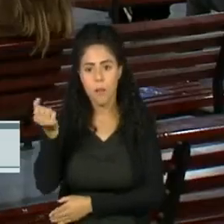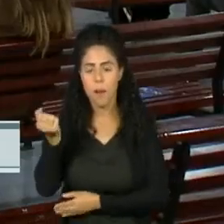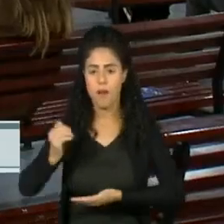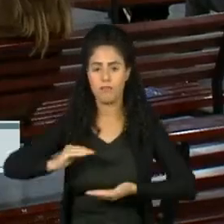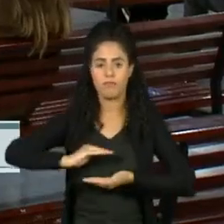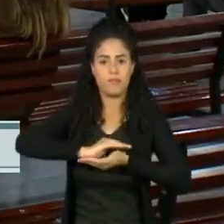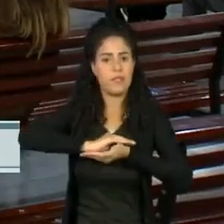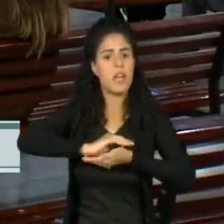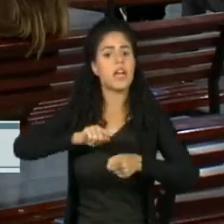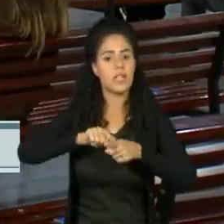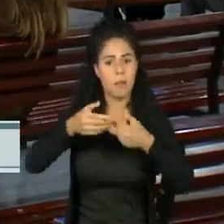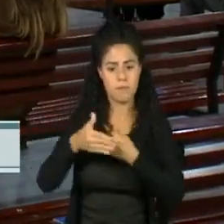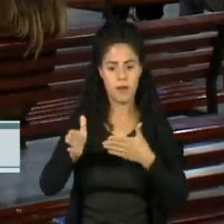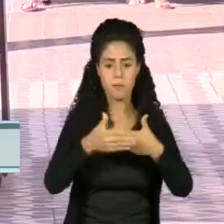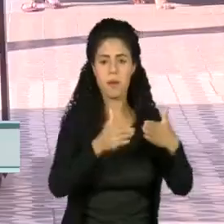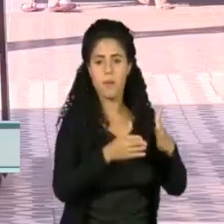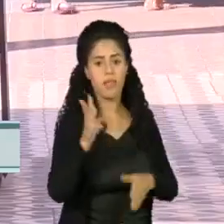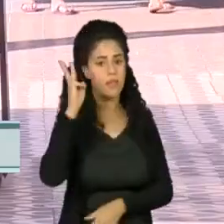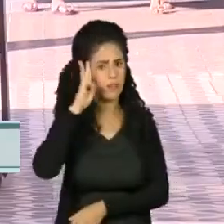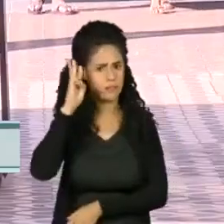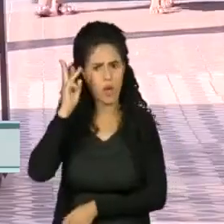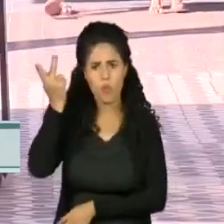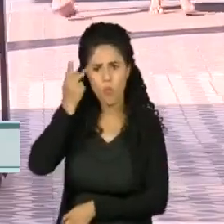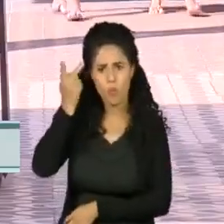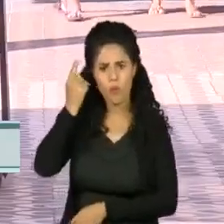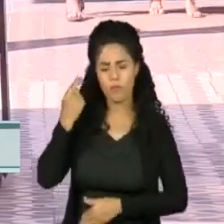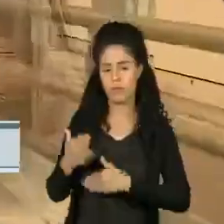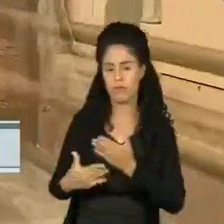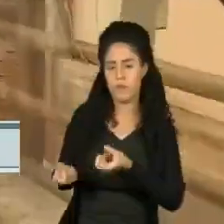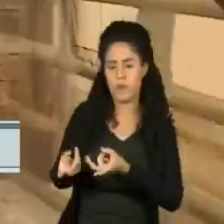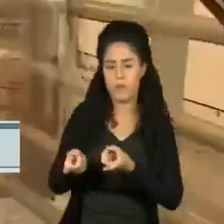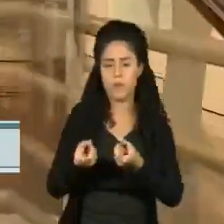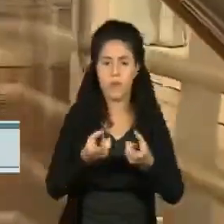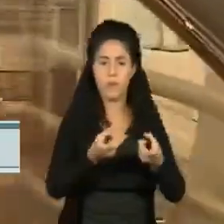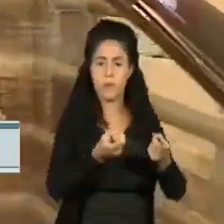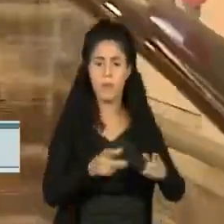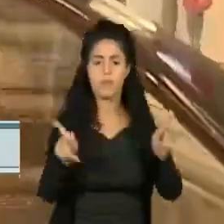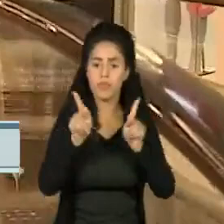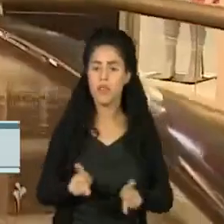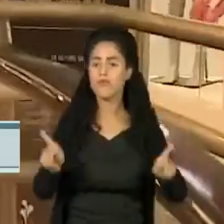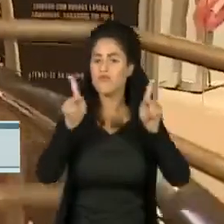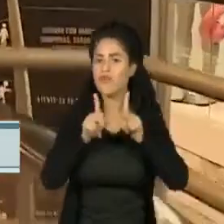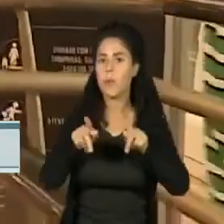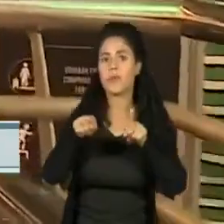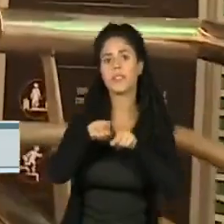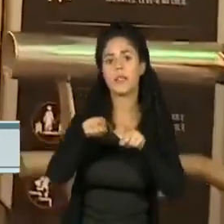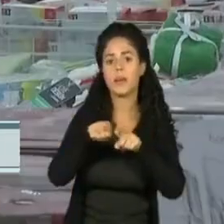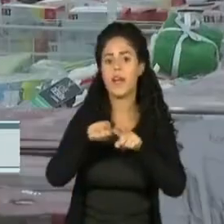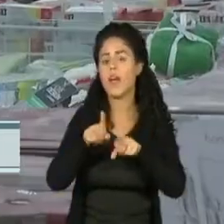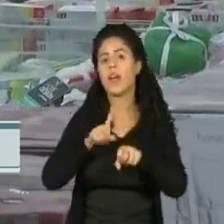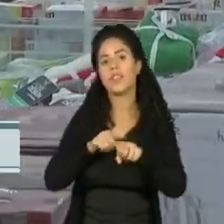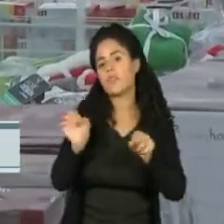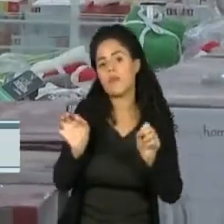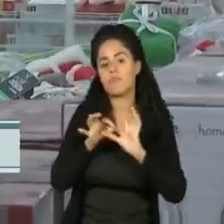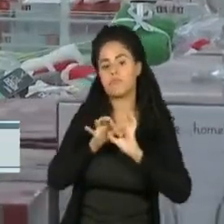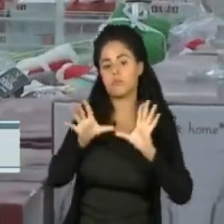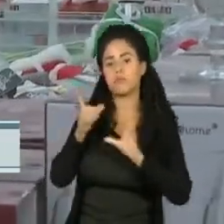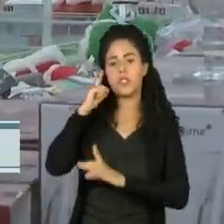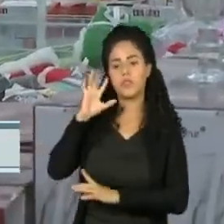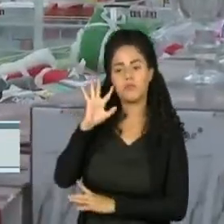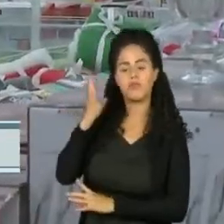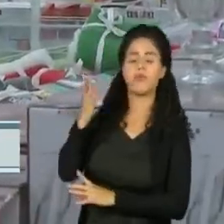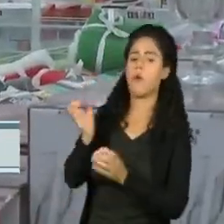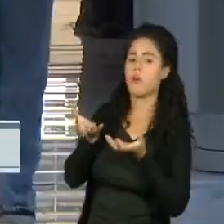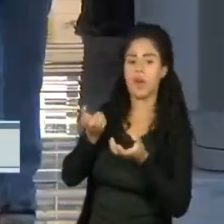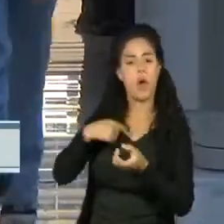Tempo, que abrem nesta terça-feira. Já o comércio de rua e os shopping centers têm autonomia para decidir